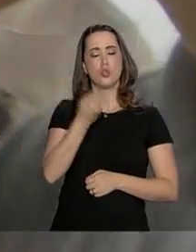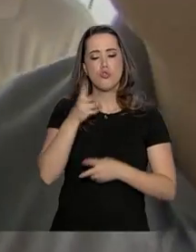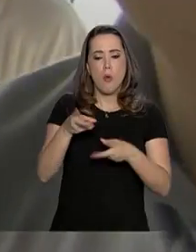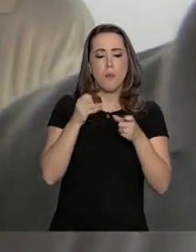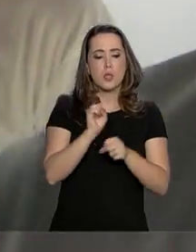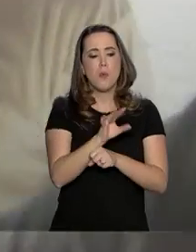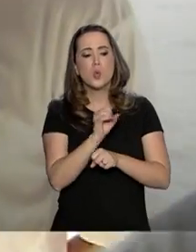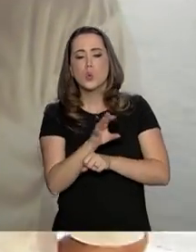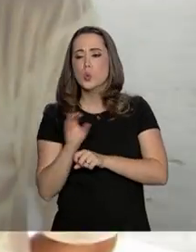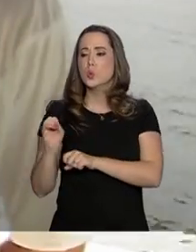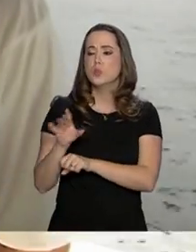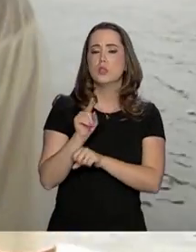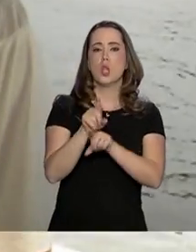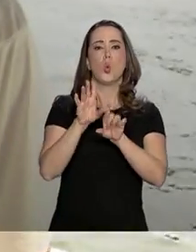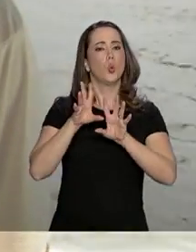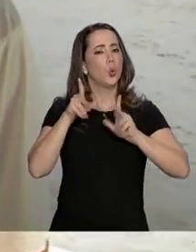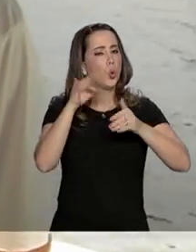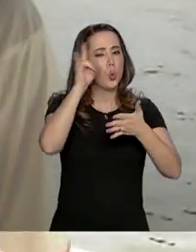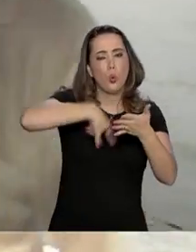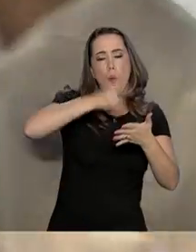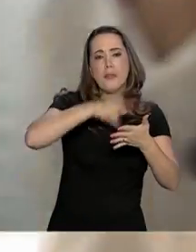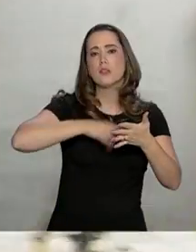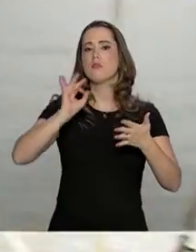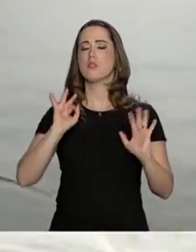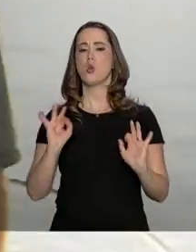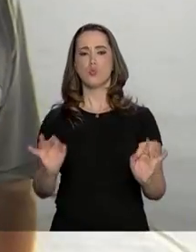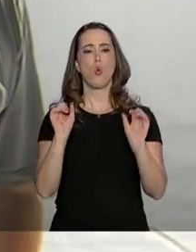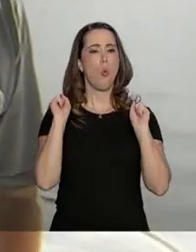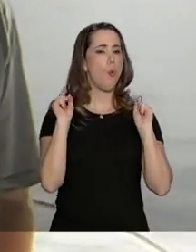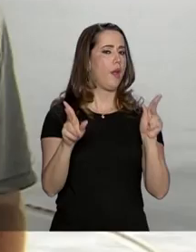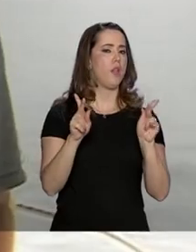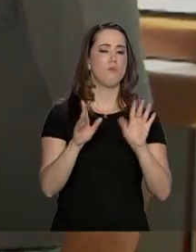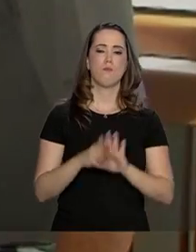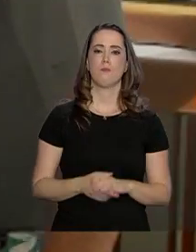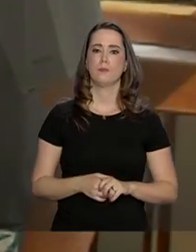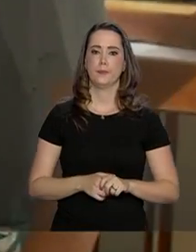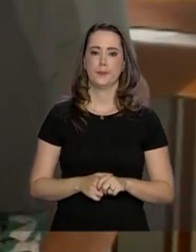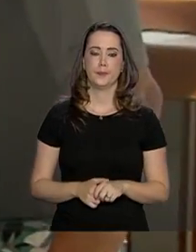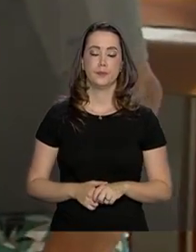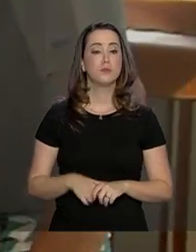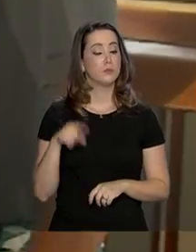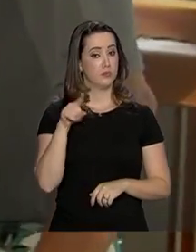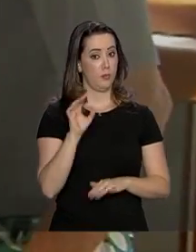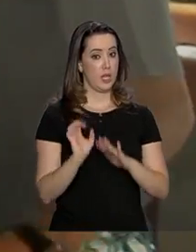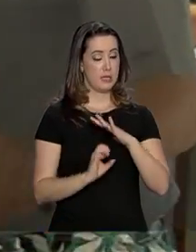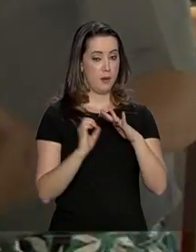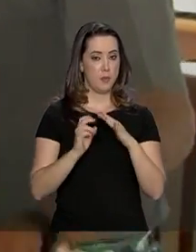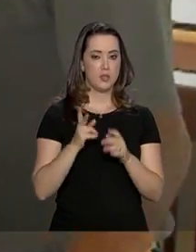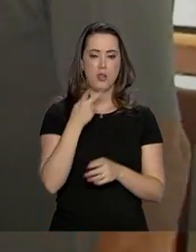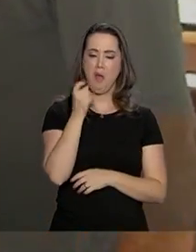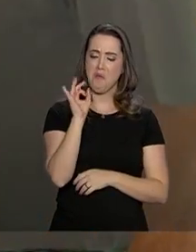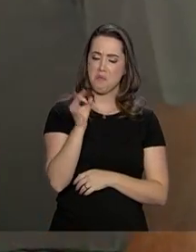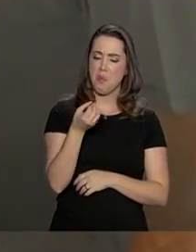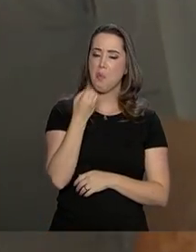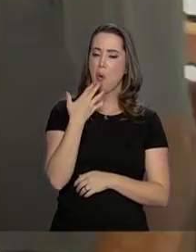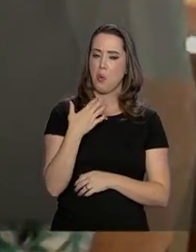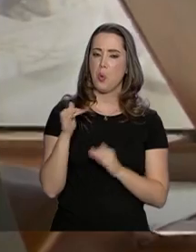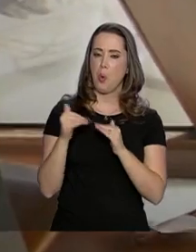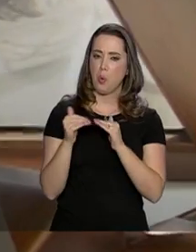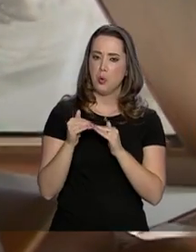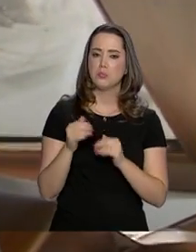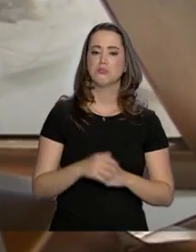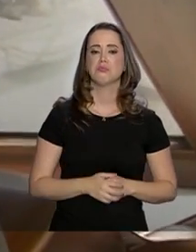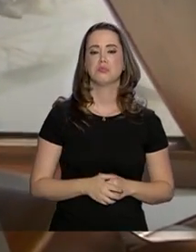equipamento de salvatagem, documentação da embarcação, tudo ok, tudo sob controle. Esse empresário apoia a iniciativa.